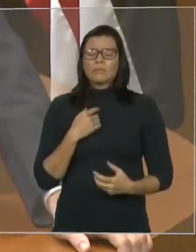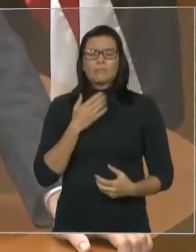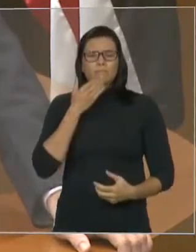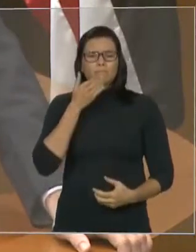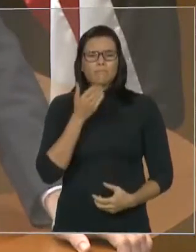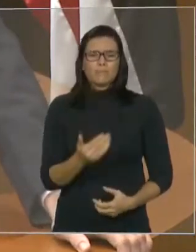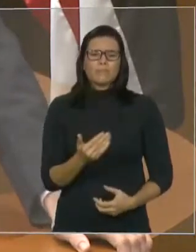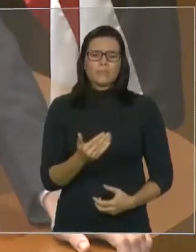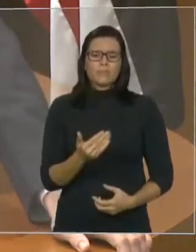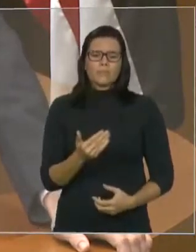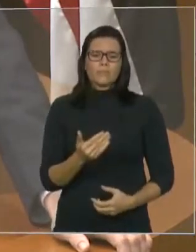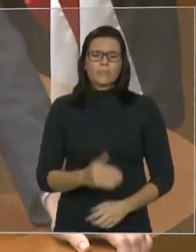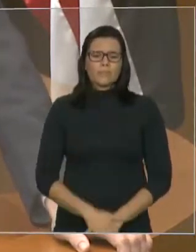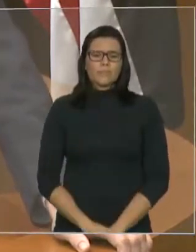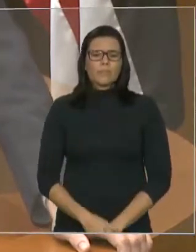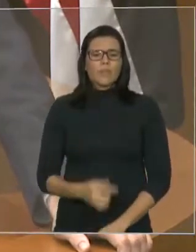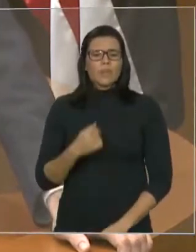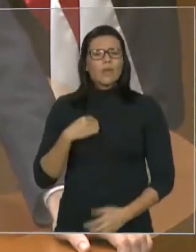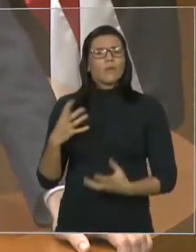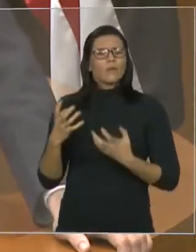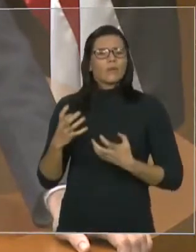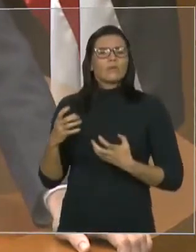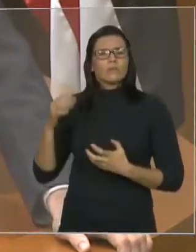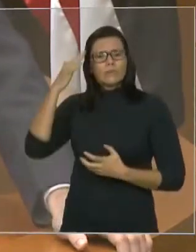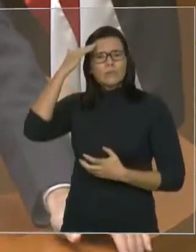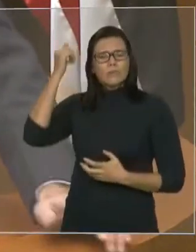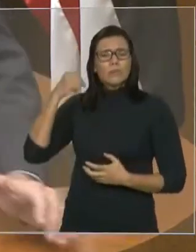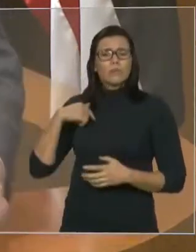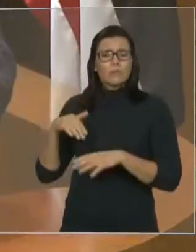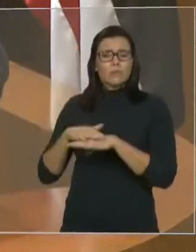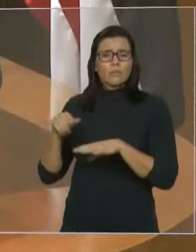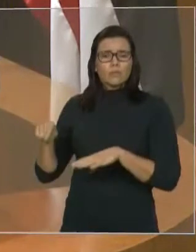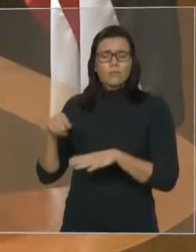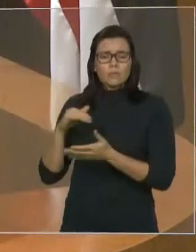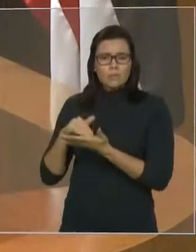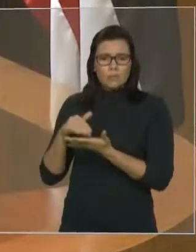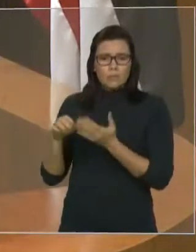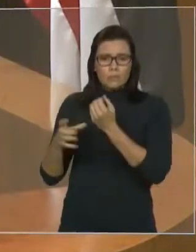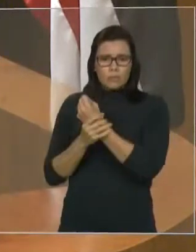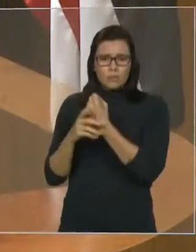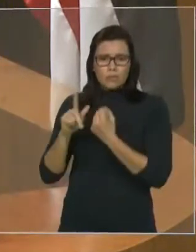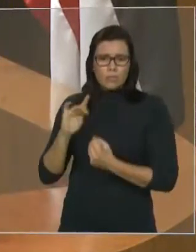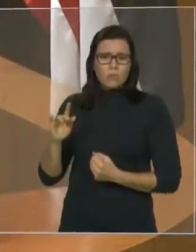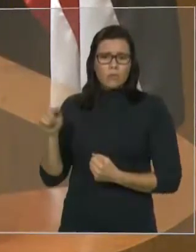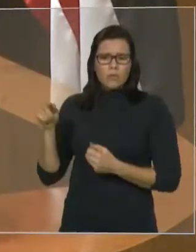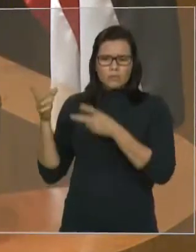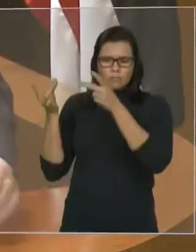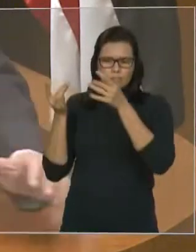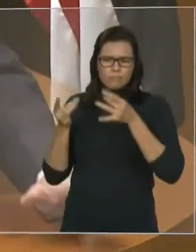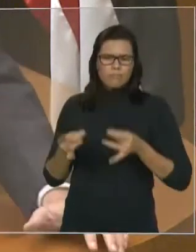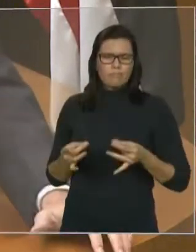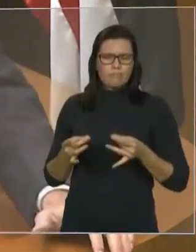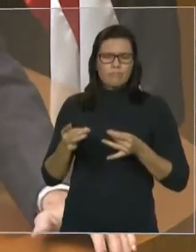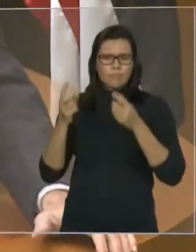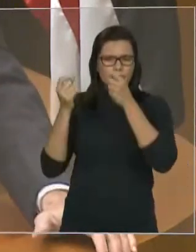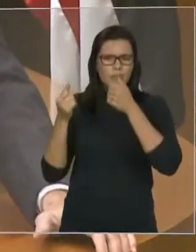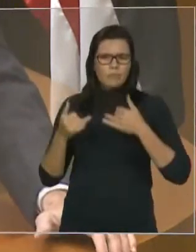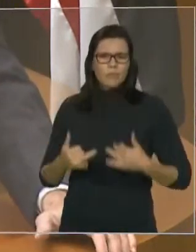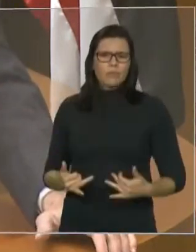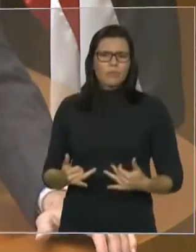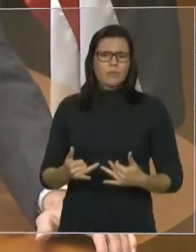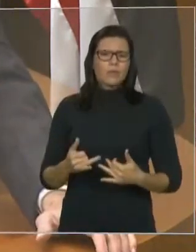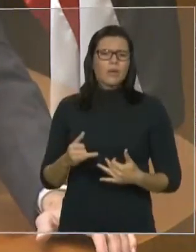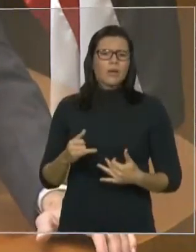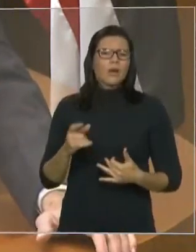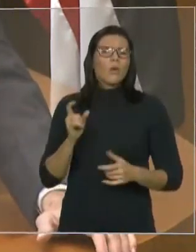plano é esse de melhoria das delegacias, que a gente fala no que a gente tem noticiado, mas tem muitas